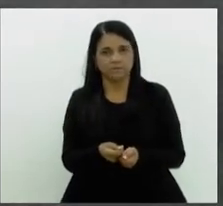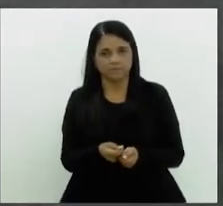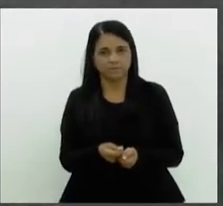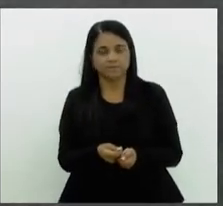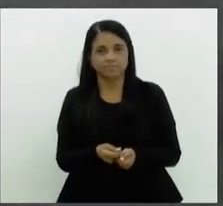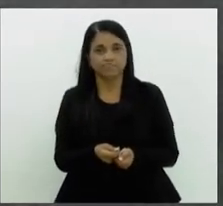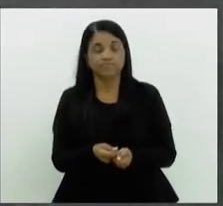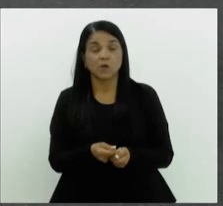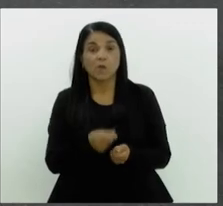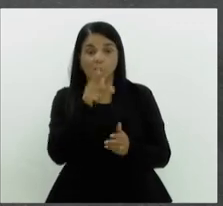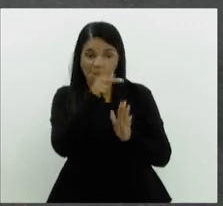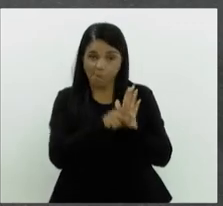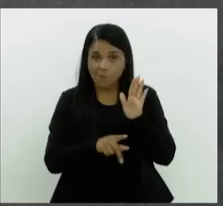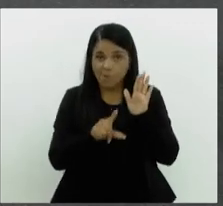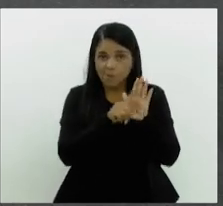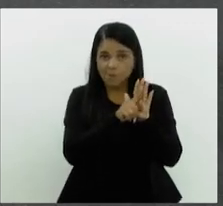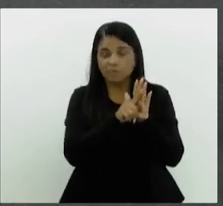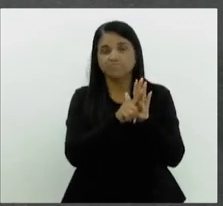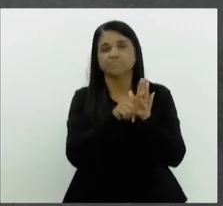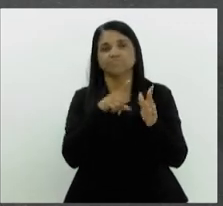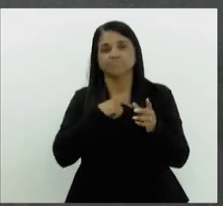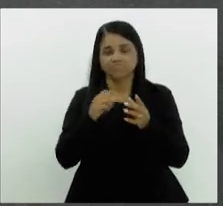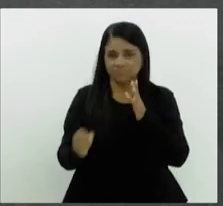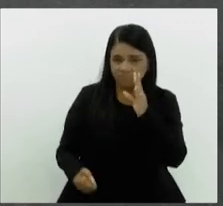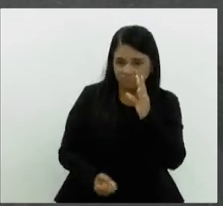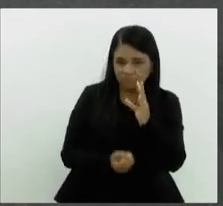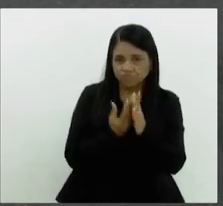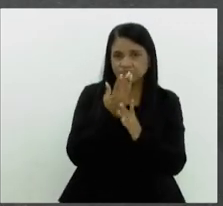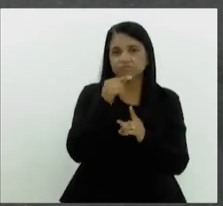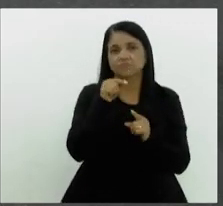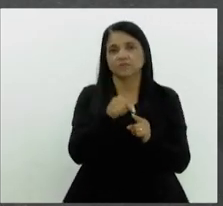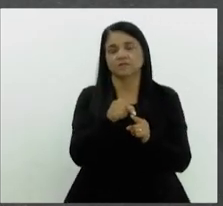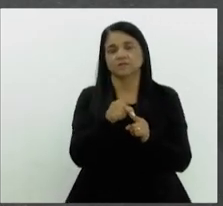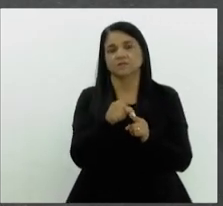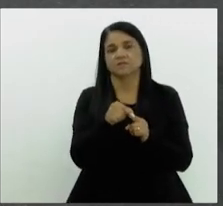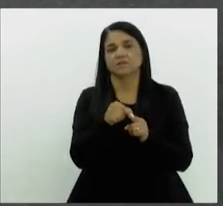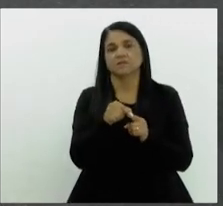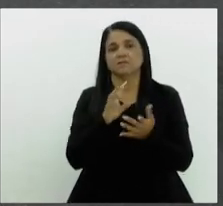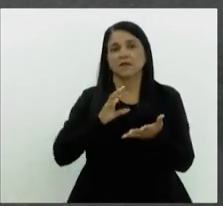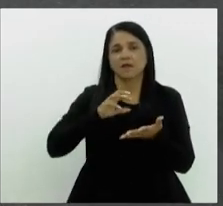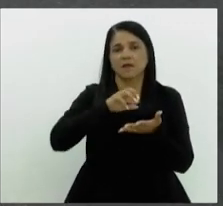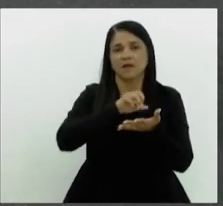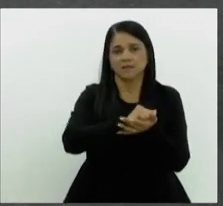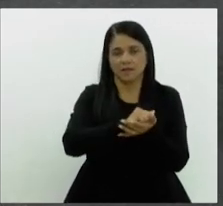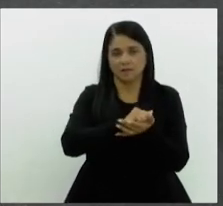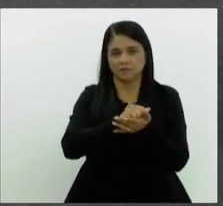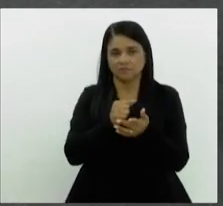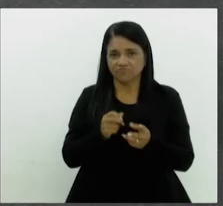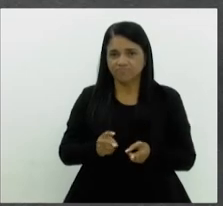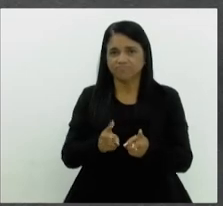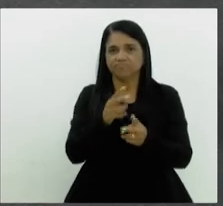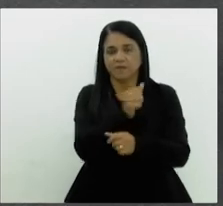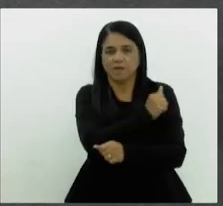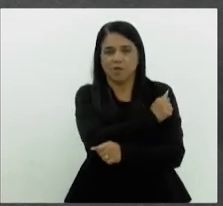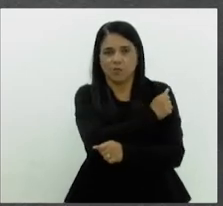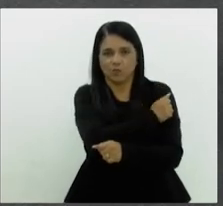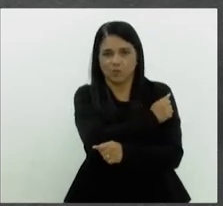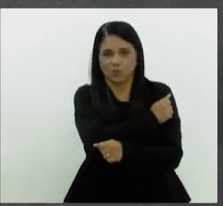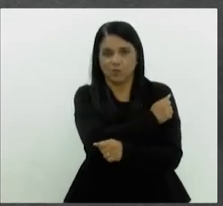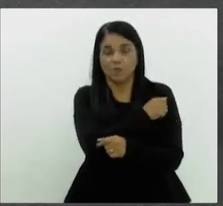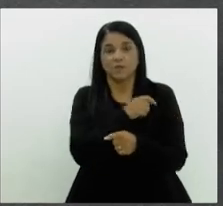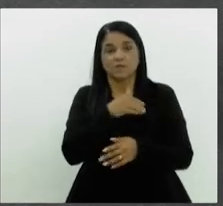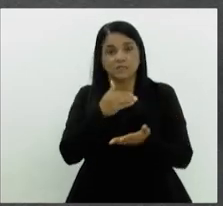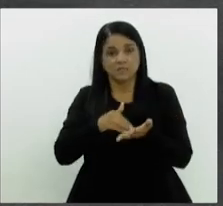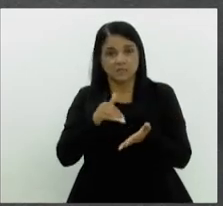projeto, ele também cria, de forma inédita, um cadastro de permanência desses alunos, para que a